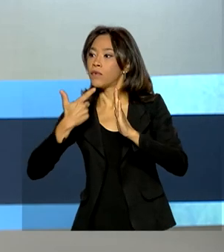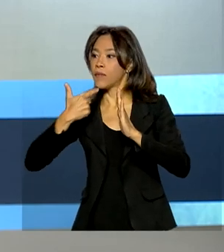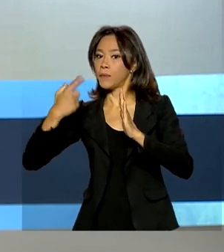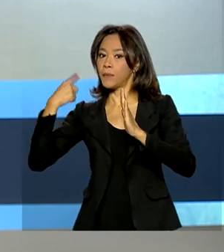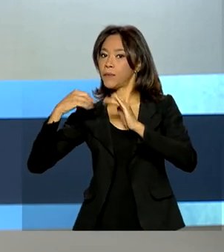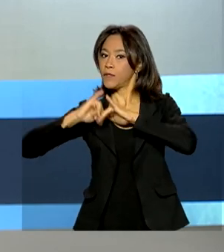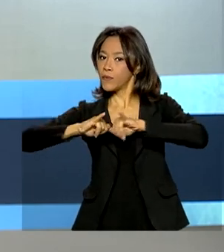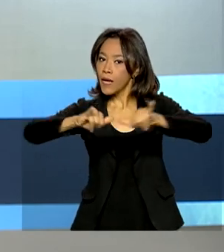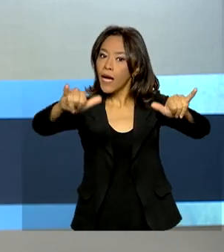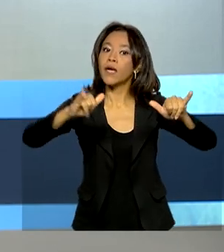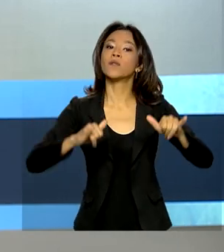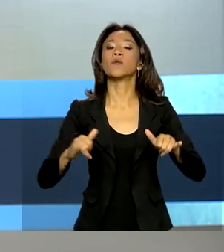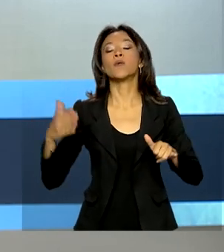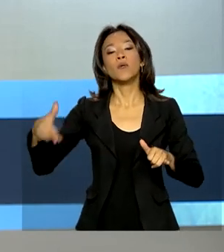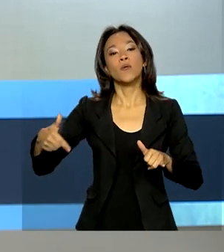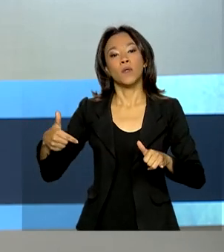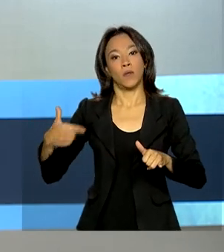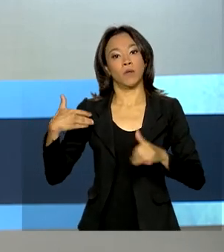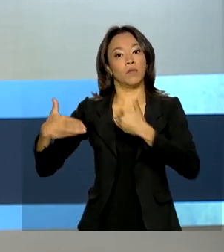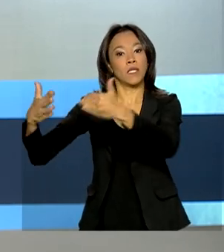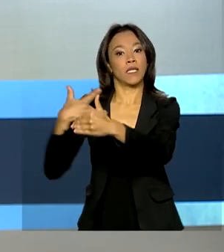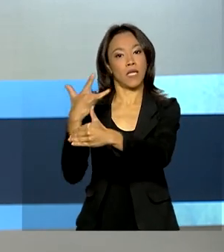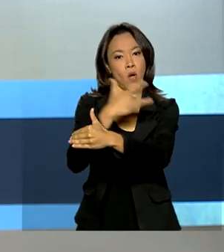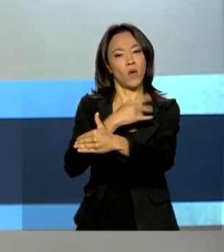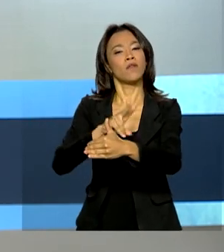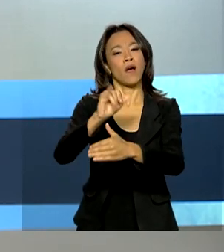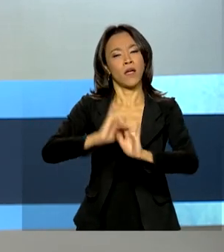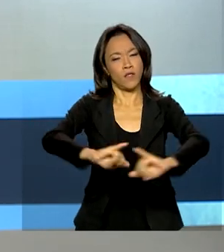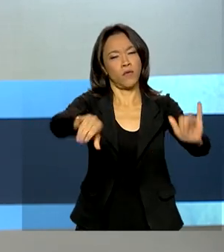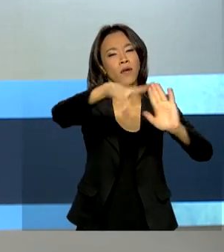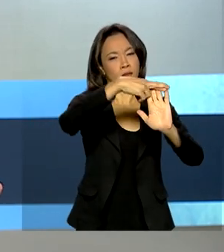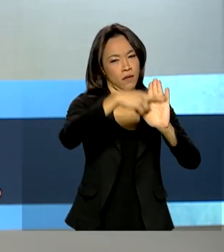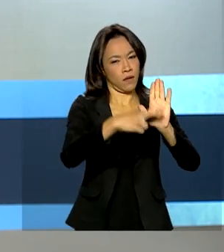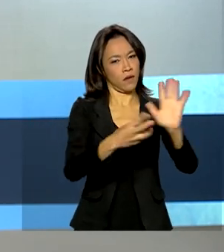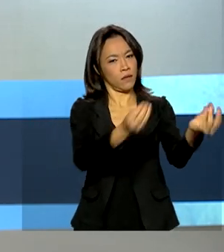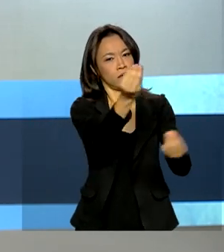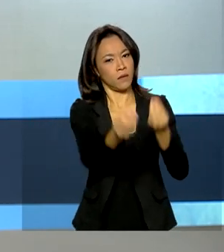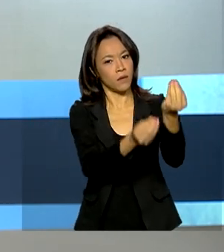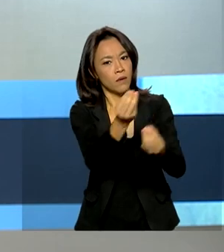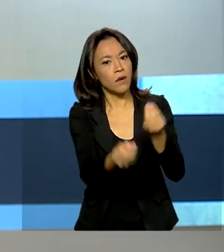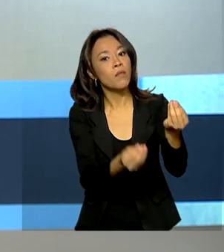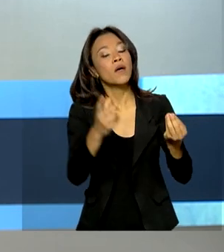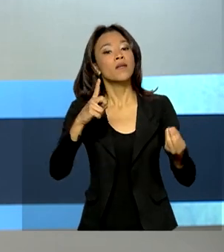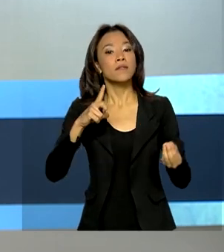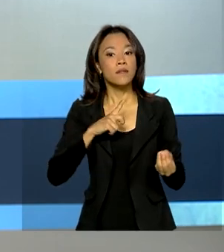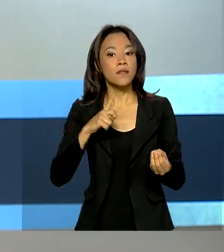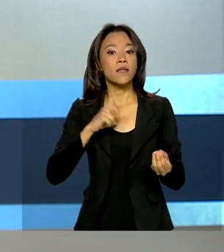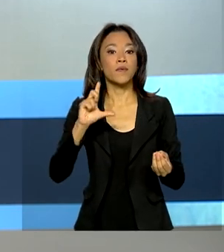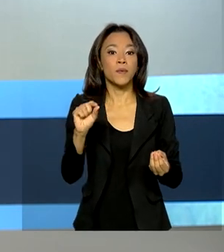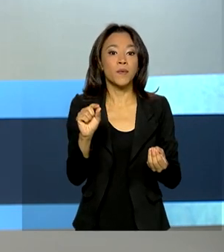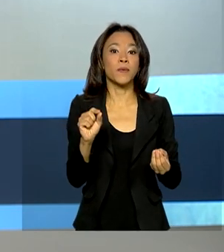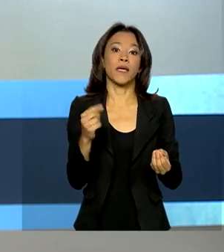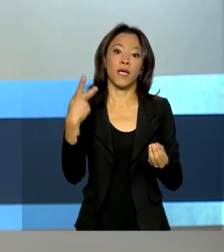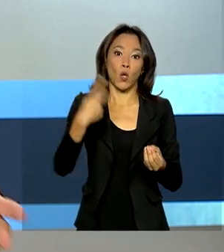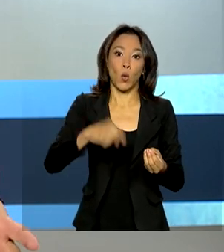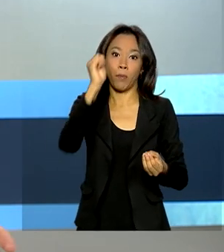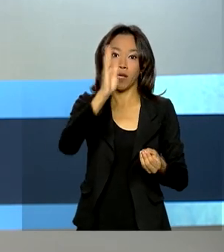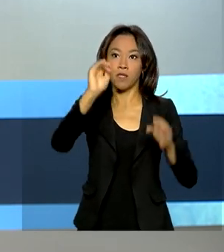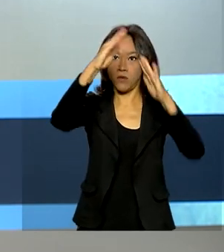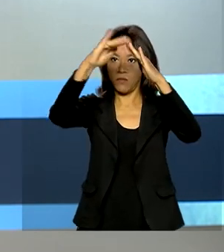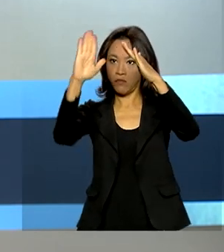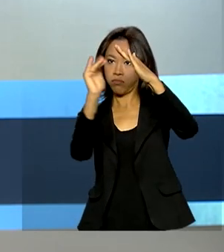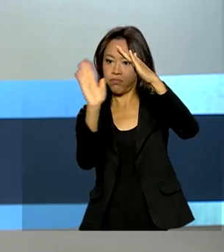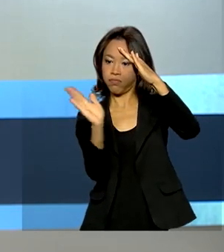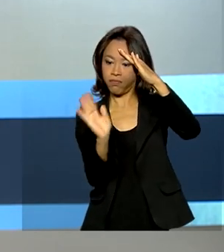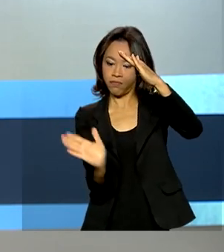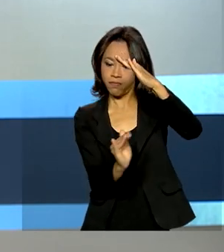o Ministério da Saúde vai definir os protocolos sanitários para a retomada. A permissão abrange exclusivamente a costa brasileira, ou